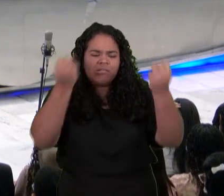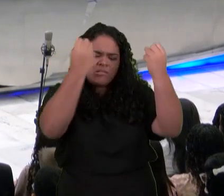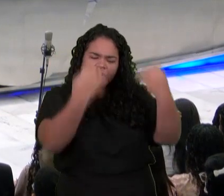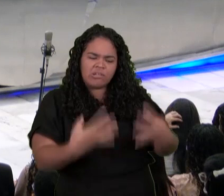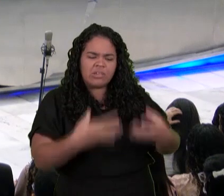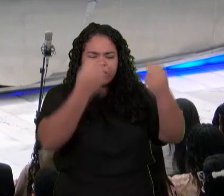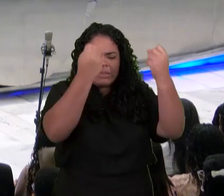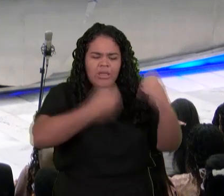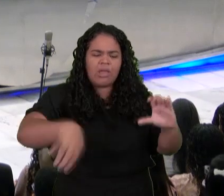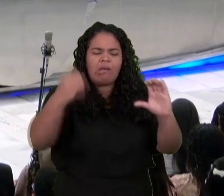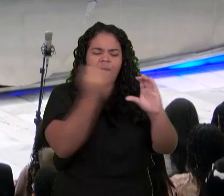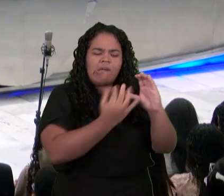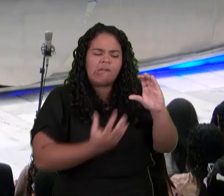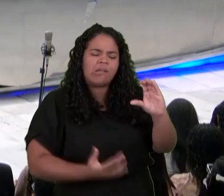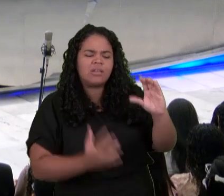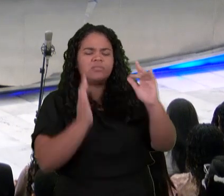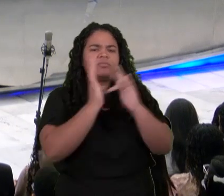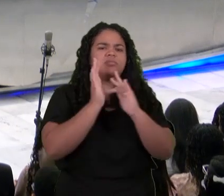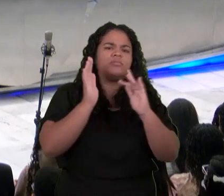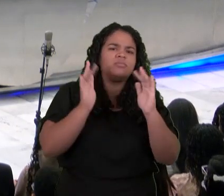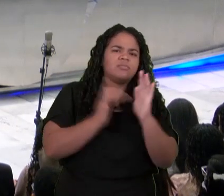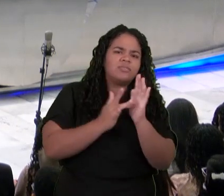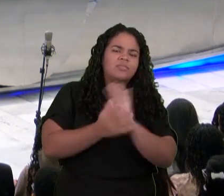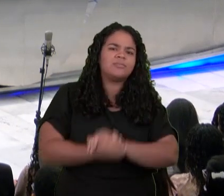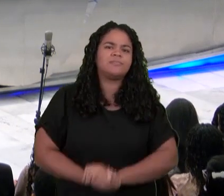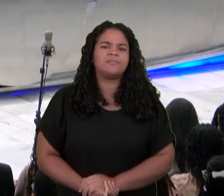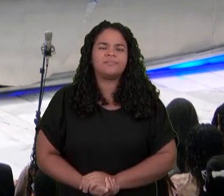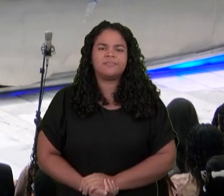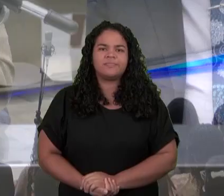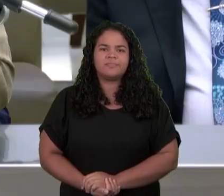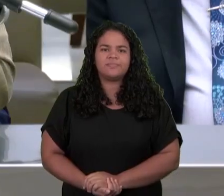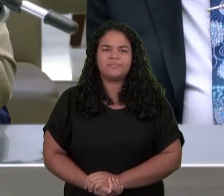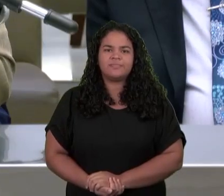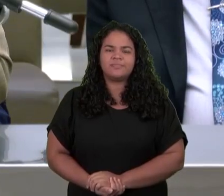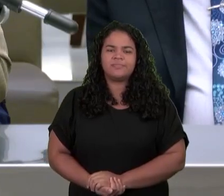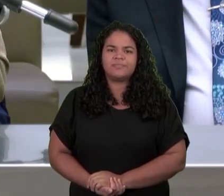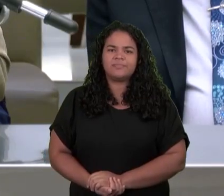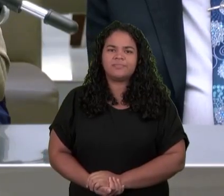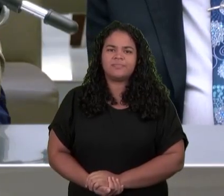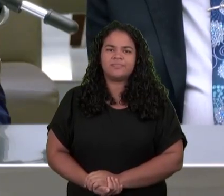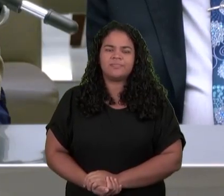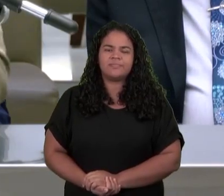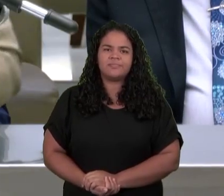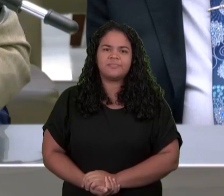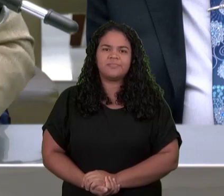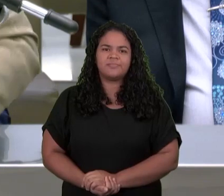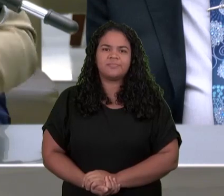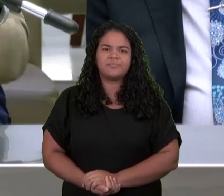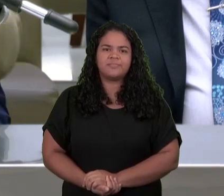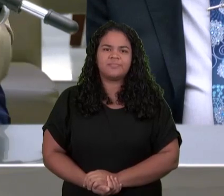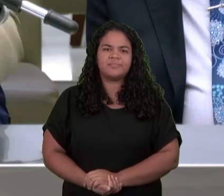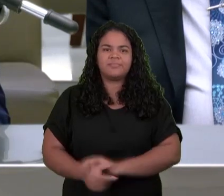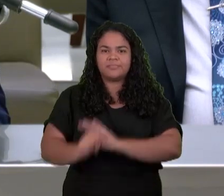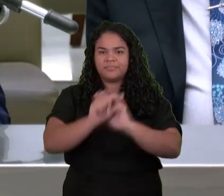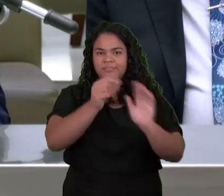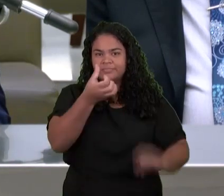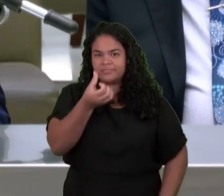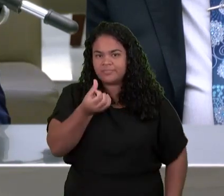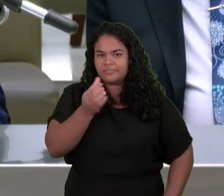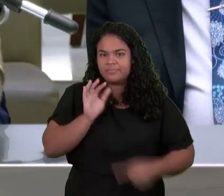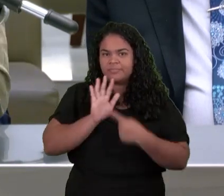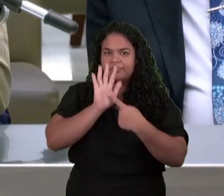Leão Da tribo De Judá Raiz De Davi O versículo 6 Ele Diz E olhei